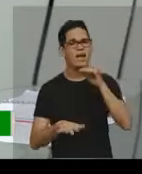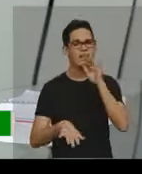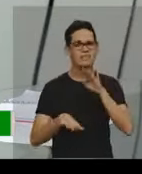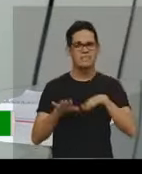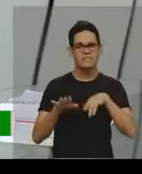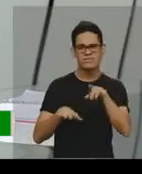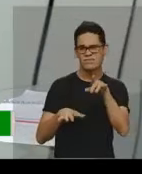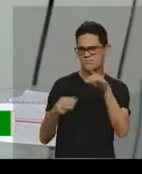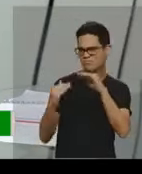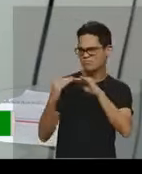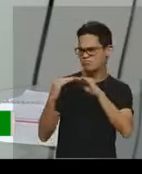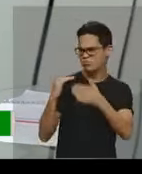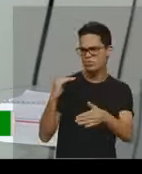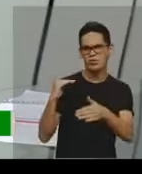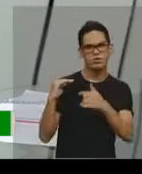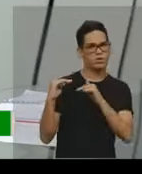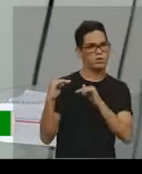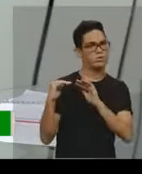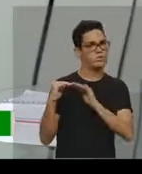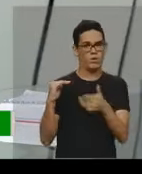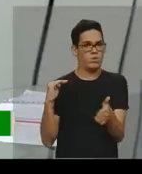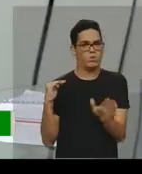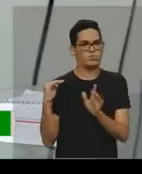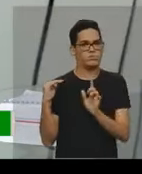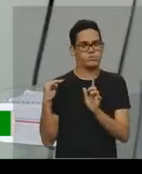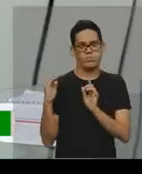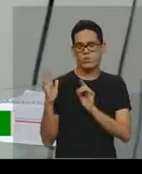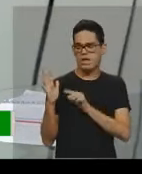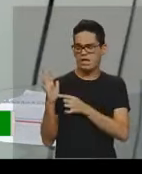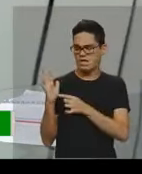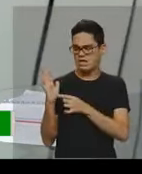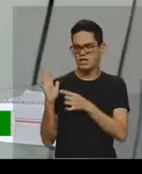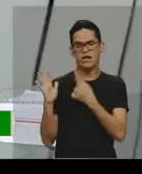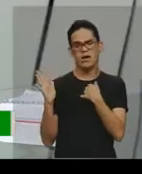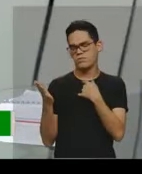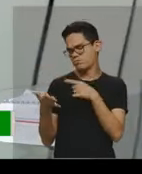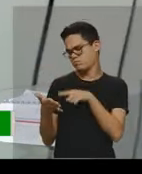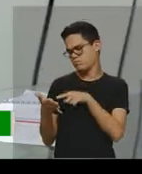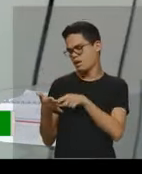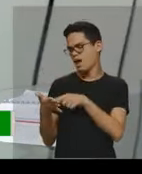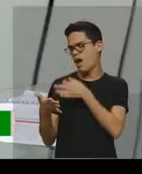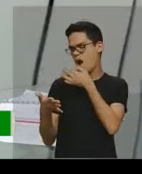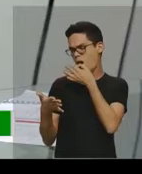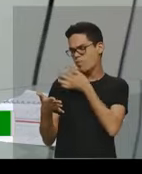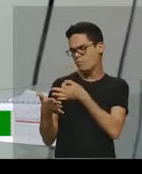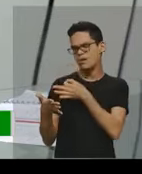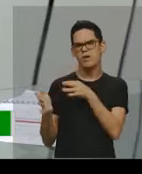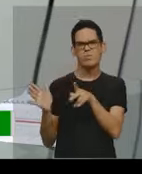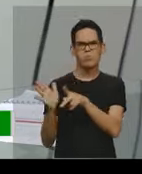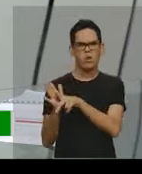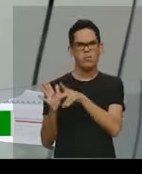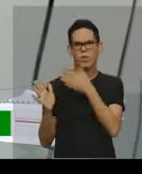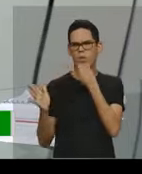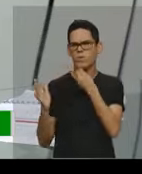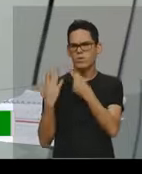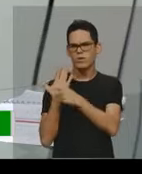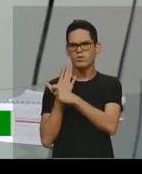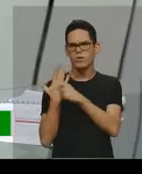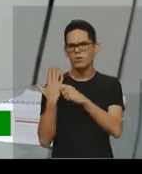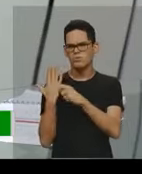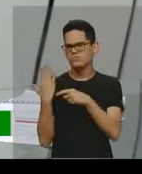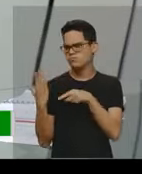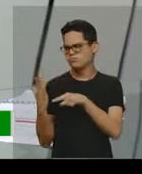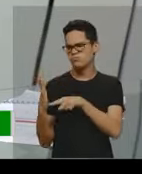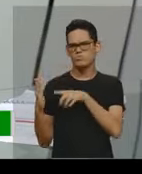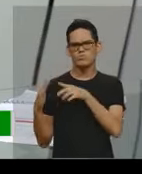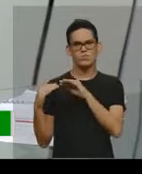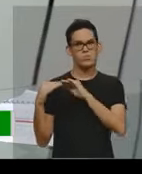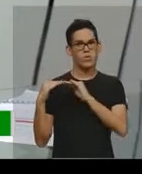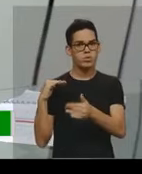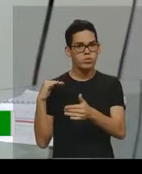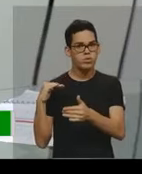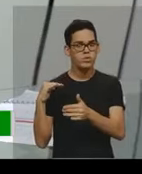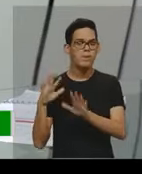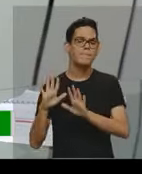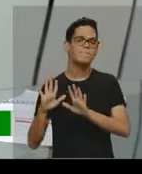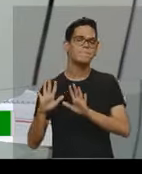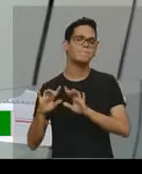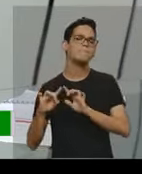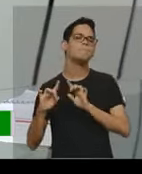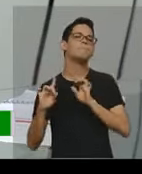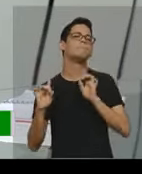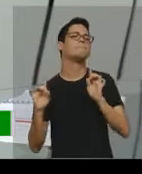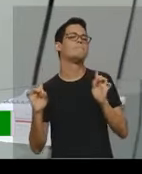nem concorda com aquela opinião, né? Tem uma opinião lá de um determinado autor que você não concorda, mas é